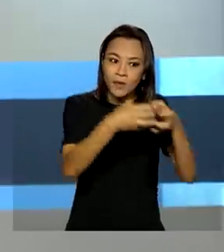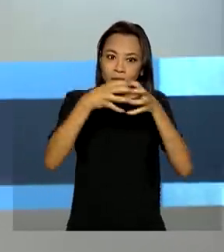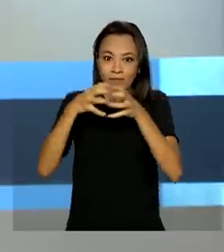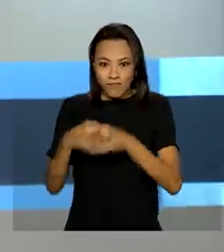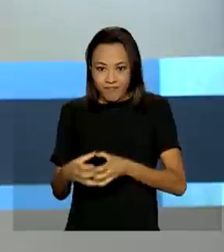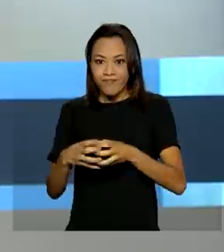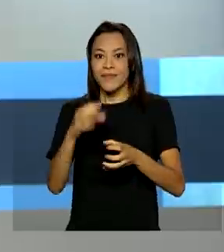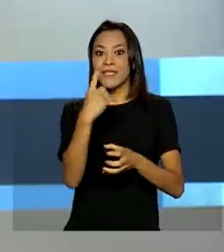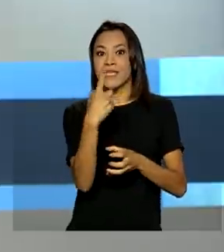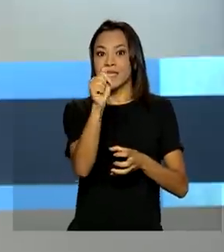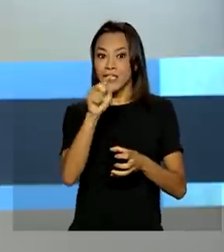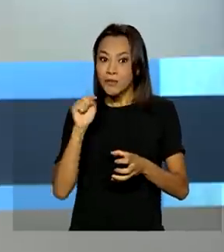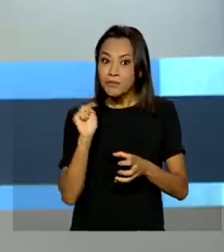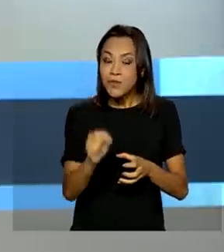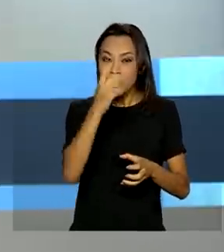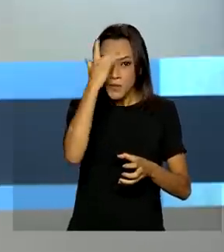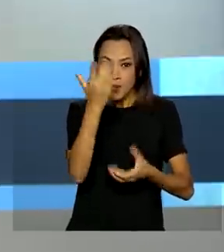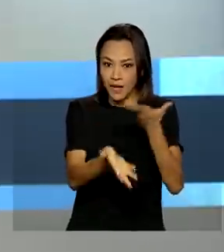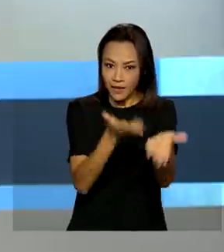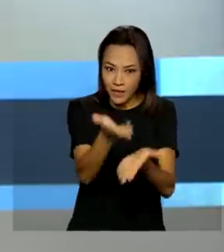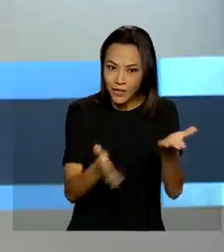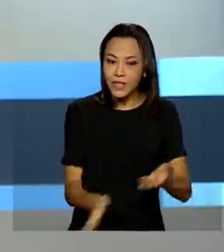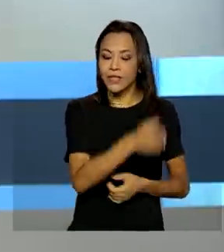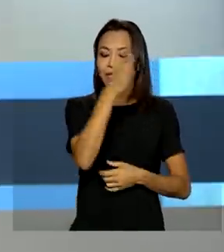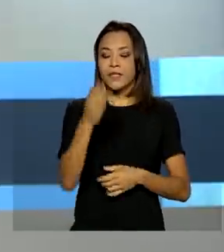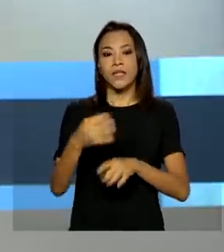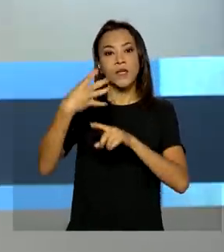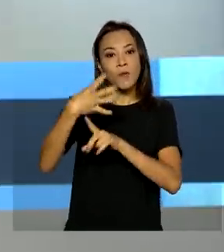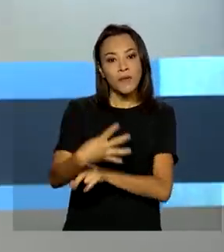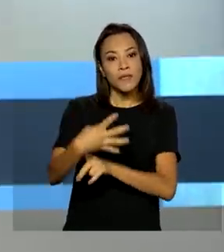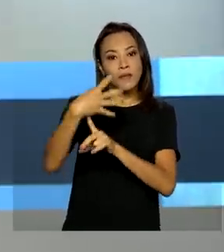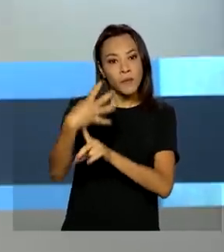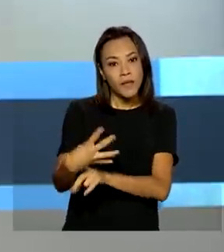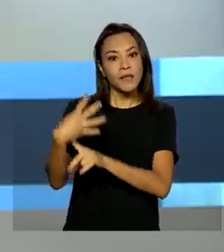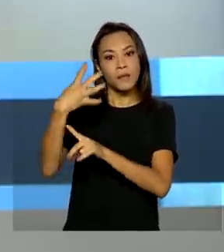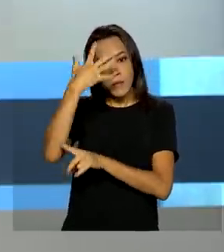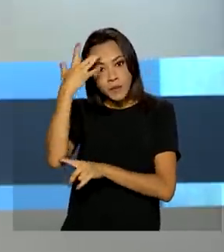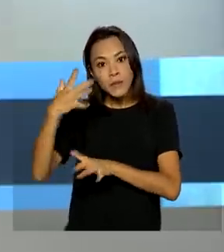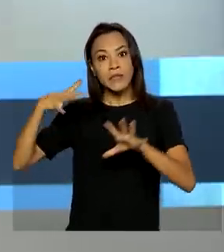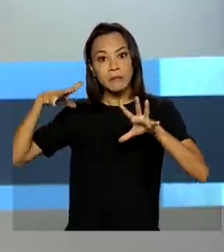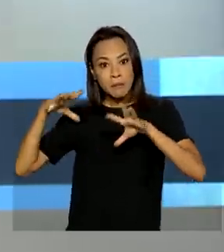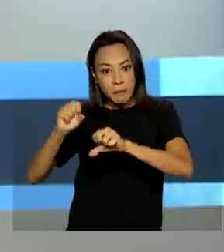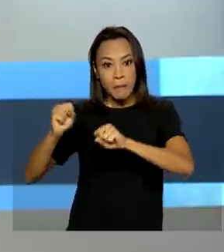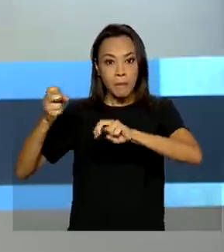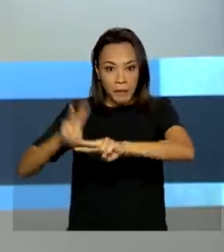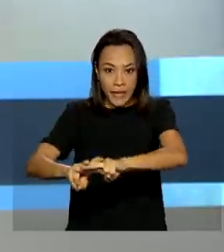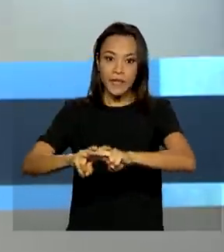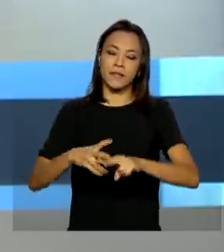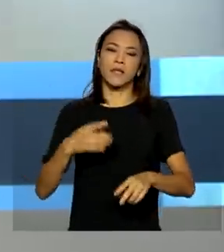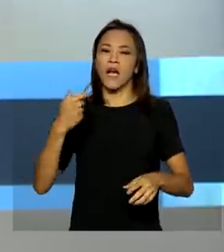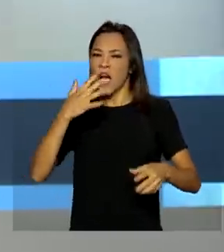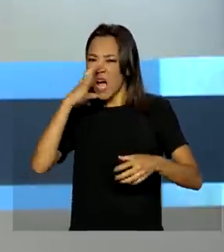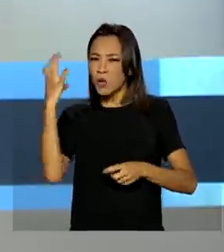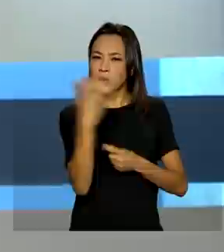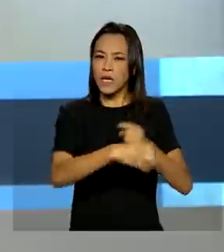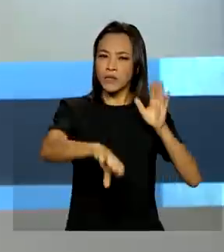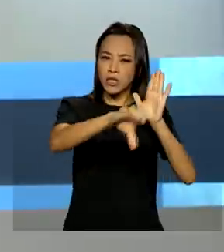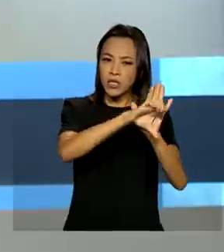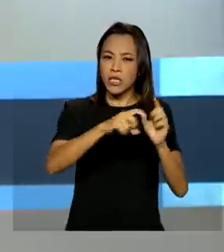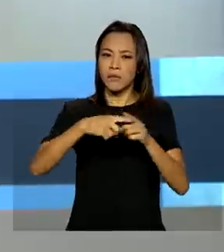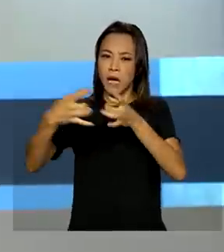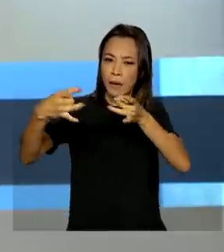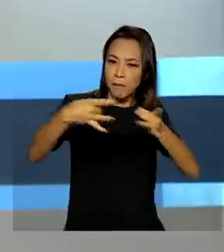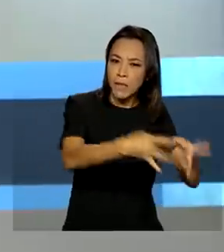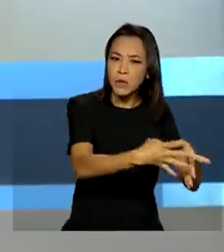17 mil pessoas atendidas e 444 presas, acusadas de crimes como abandono, maus